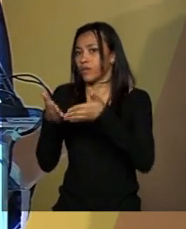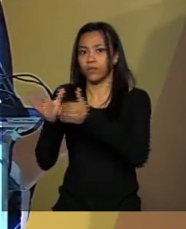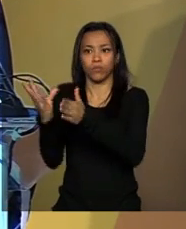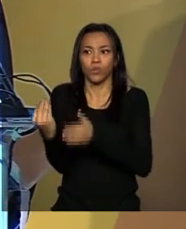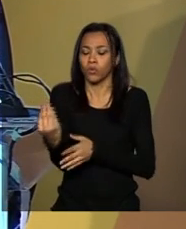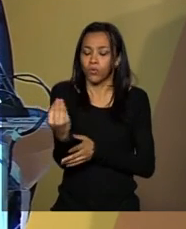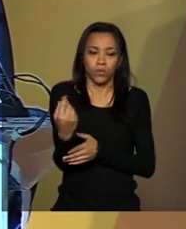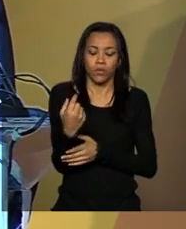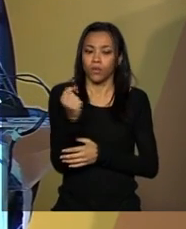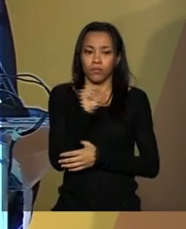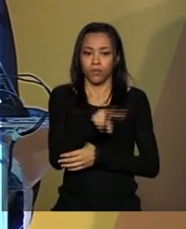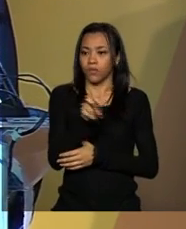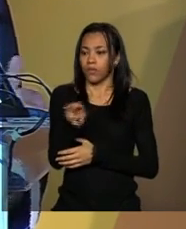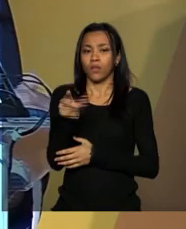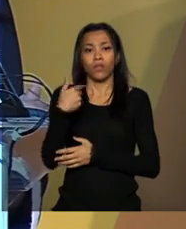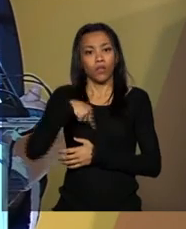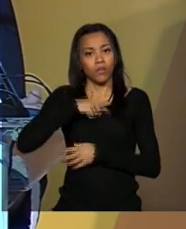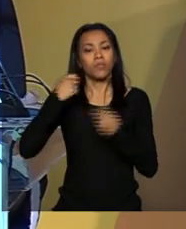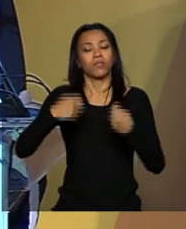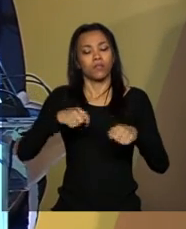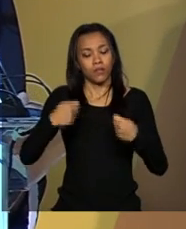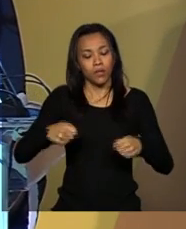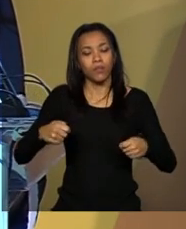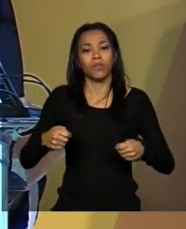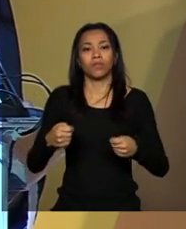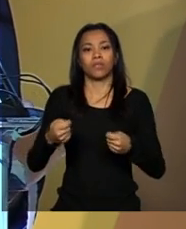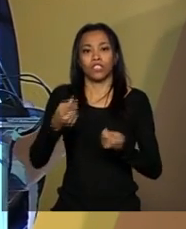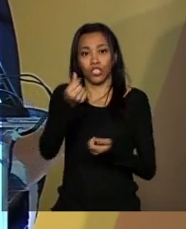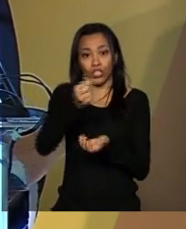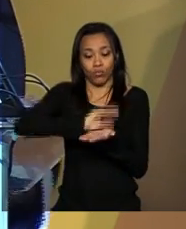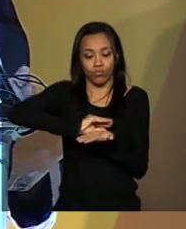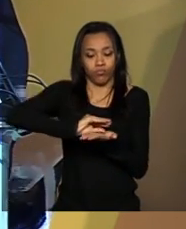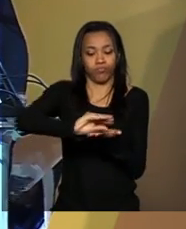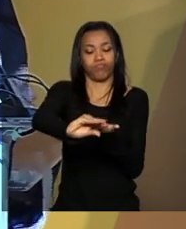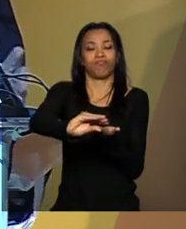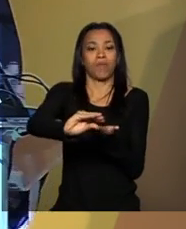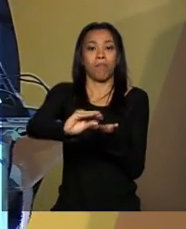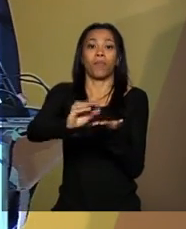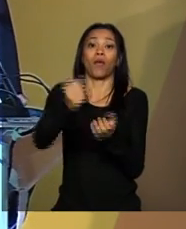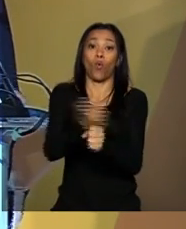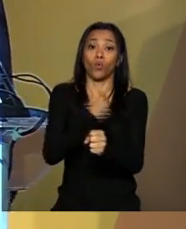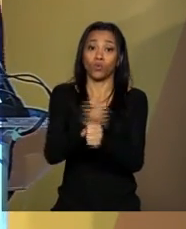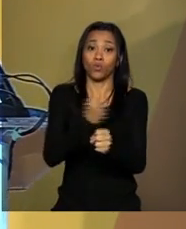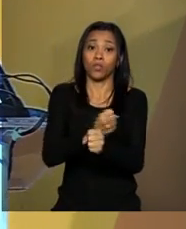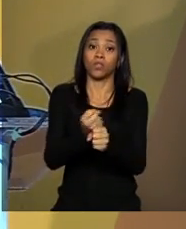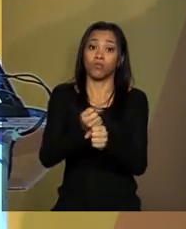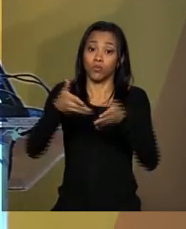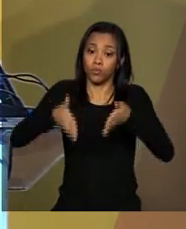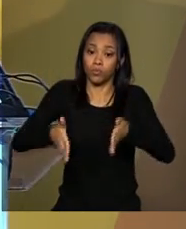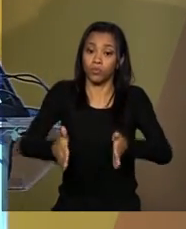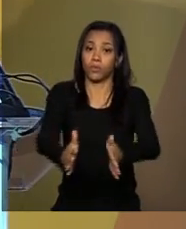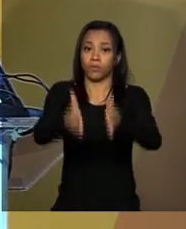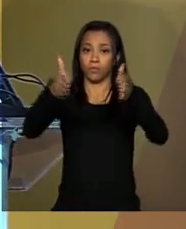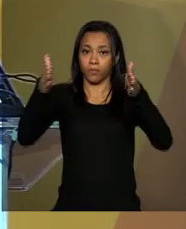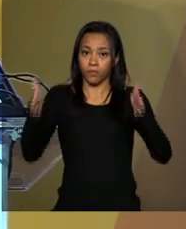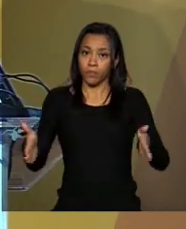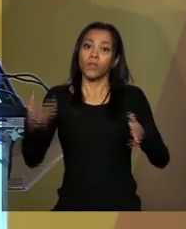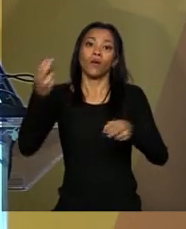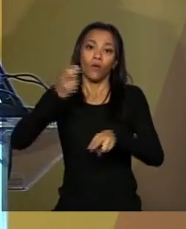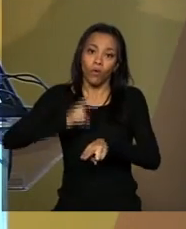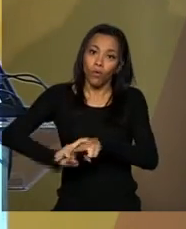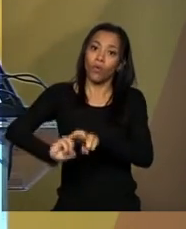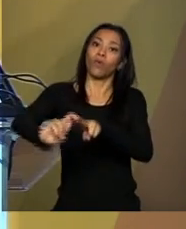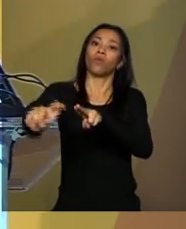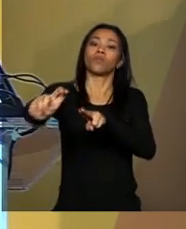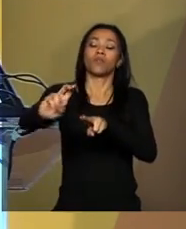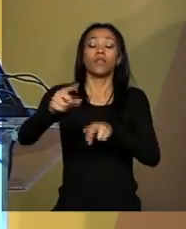temos de ampliar o investimento em rodovias e estamos optando por um caminho que é ampliar